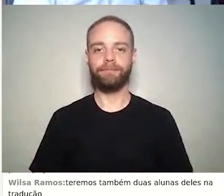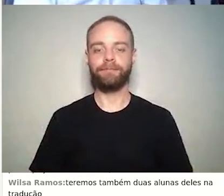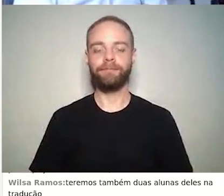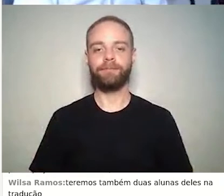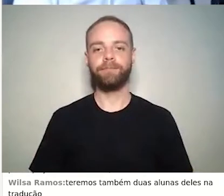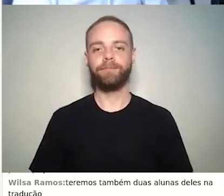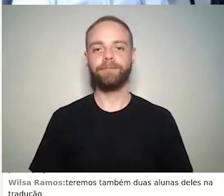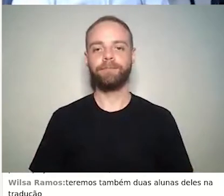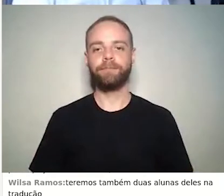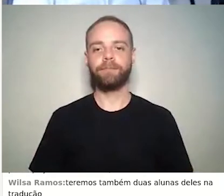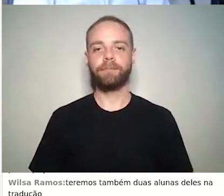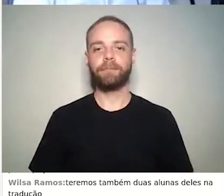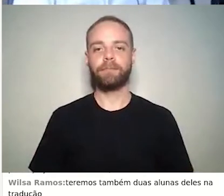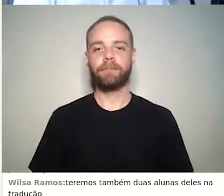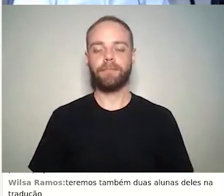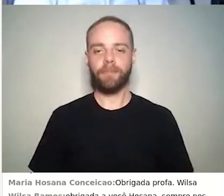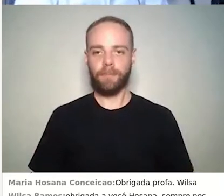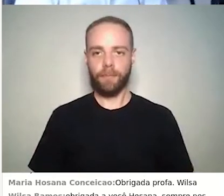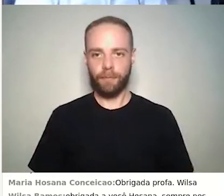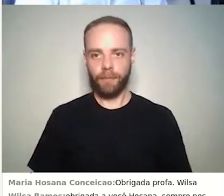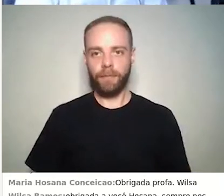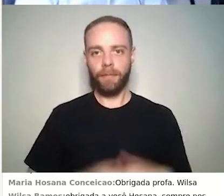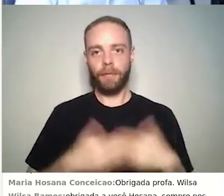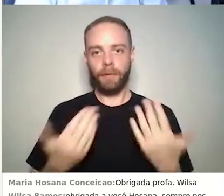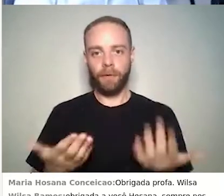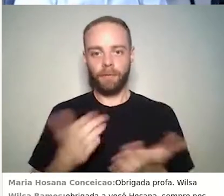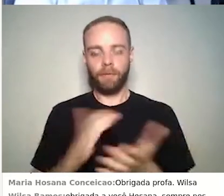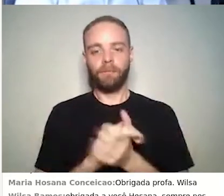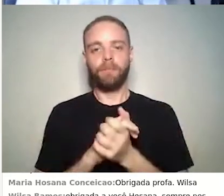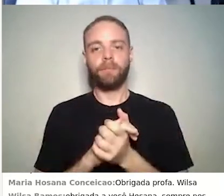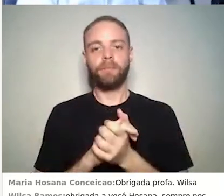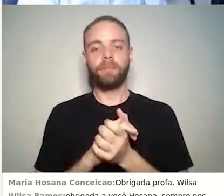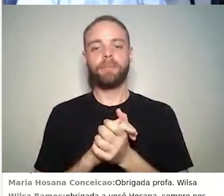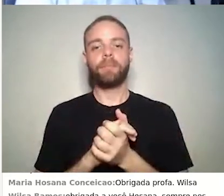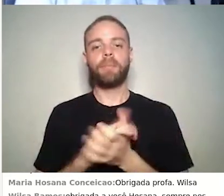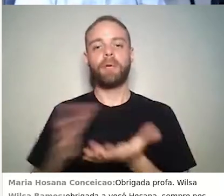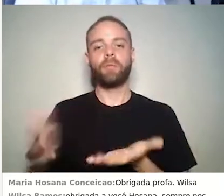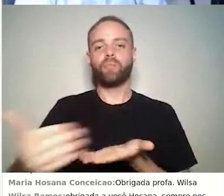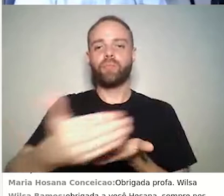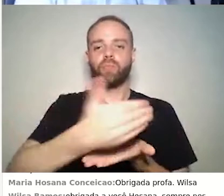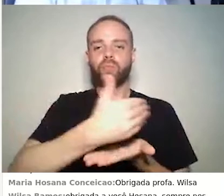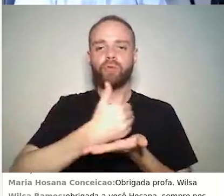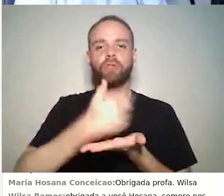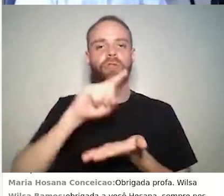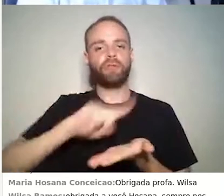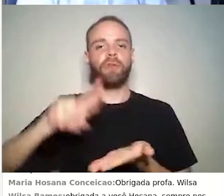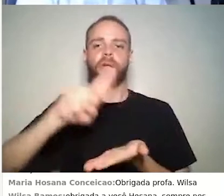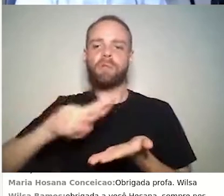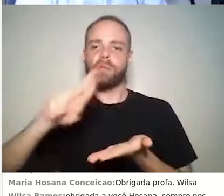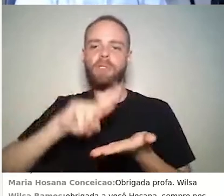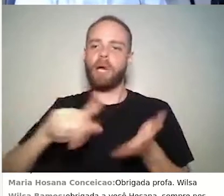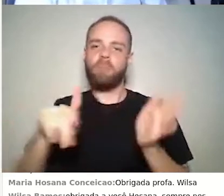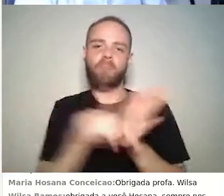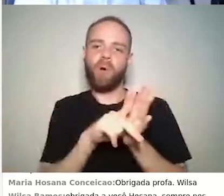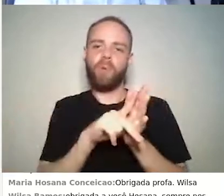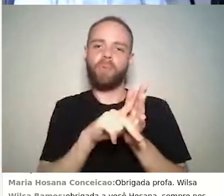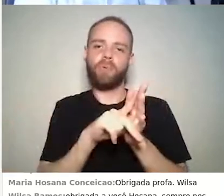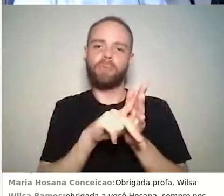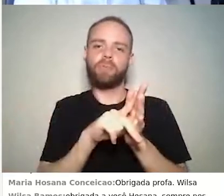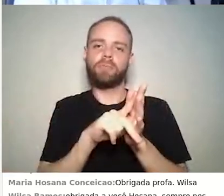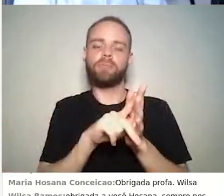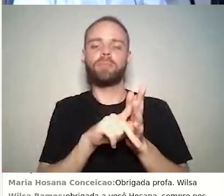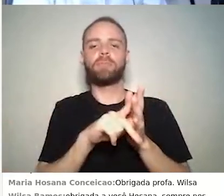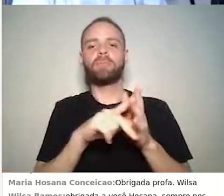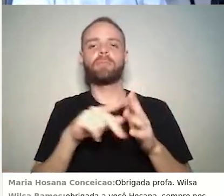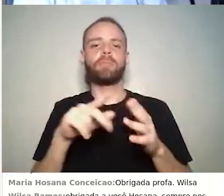Bom, para fazer isso, a gente vai utilizar o próprio Moodle, que é o Aprender 3, a plataforma